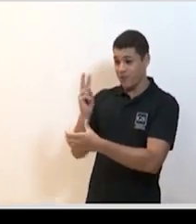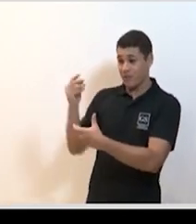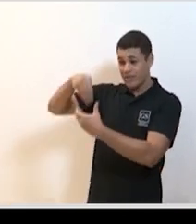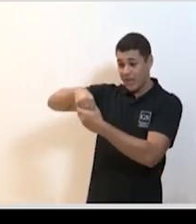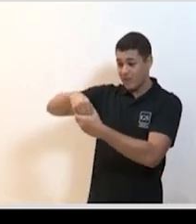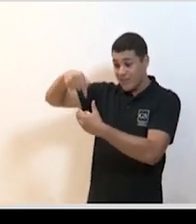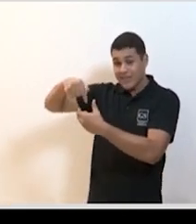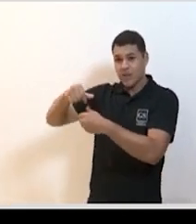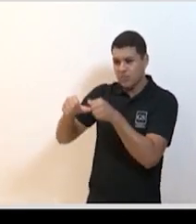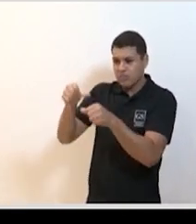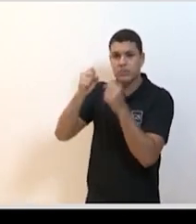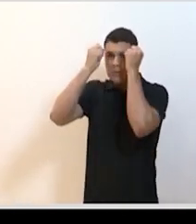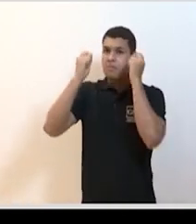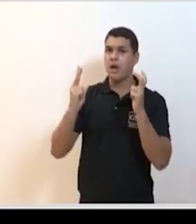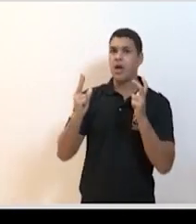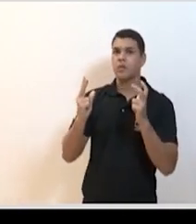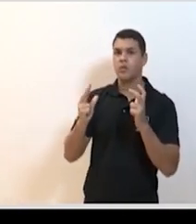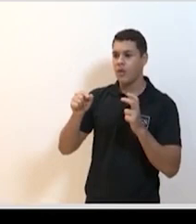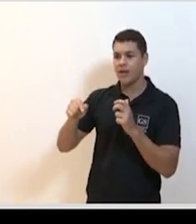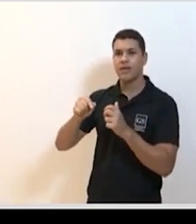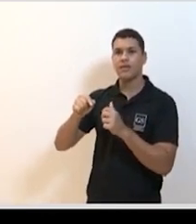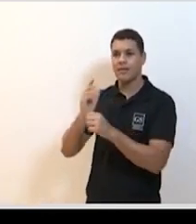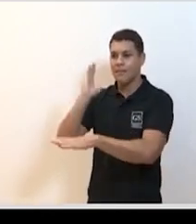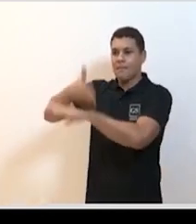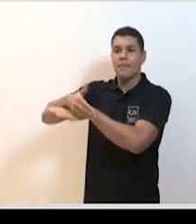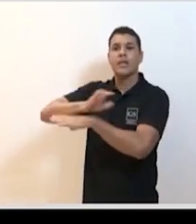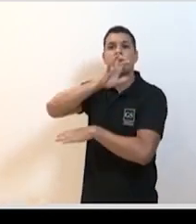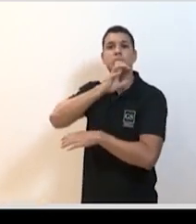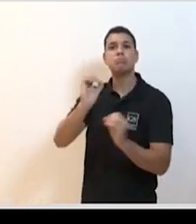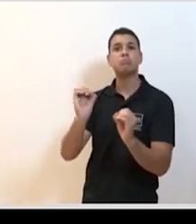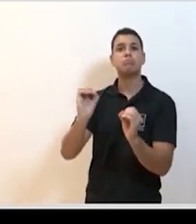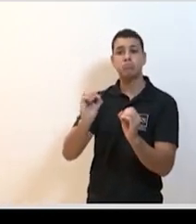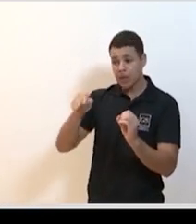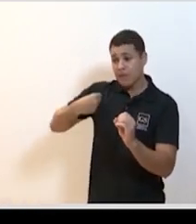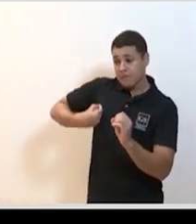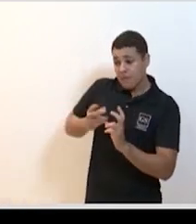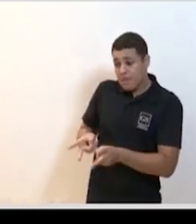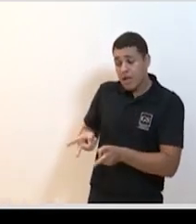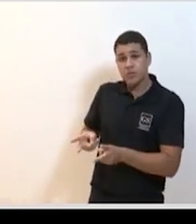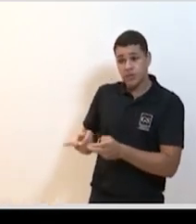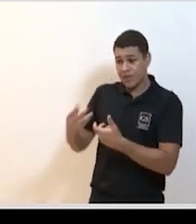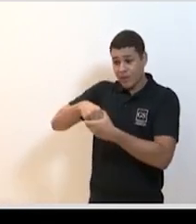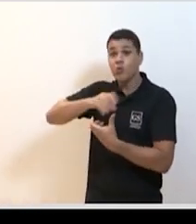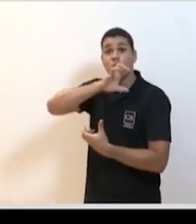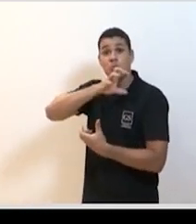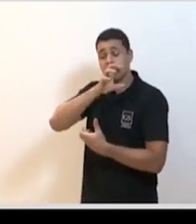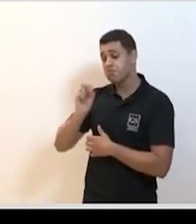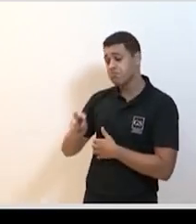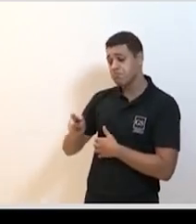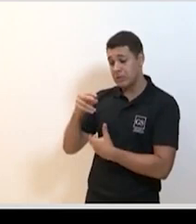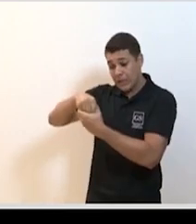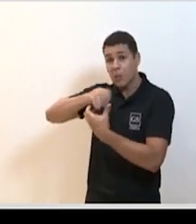espertos ao novo hospedeiro quando ele não mata o hospedeiro. Quando ele consegue deixar o hospedeiro vivo para o hospedeiro transmitir para outra pessoa.